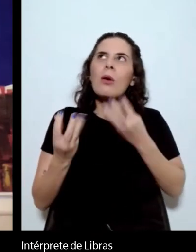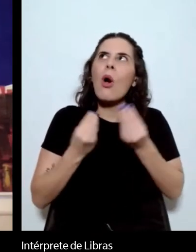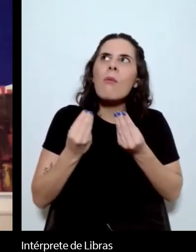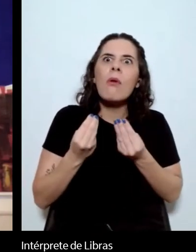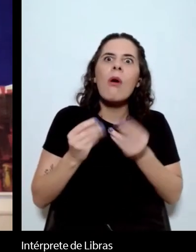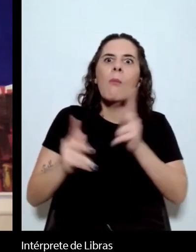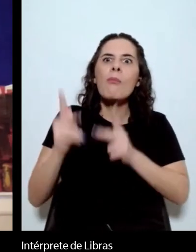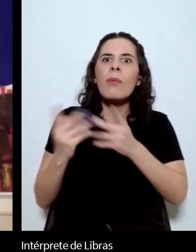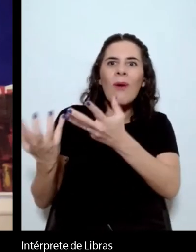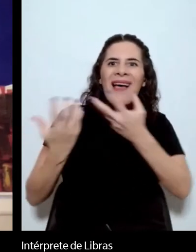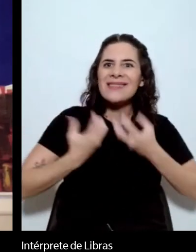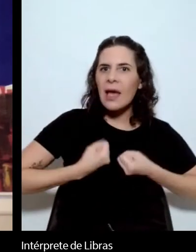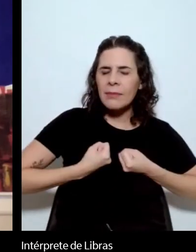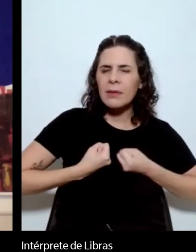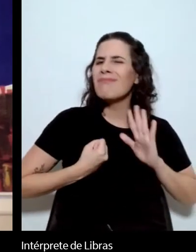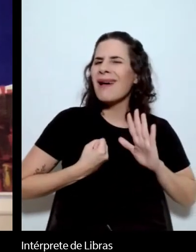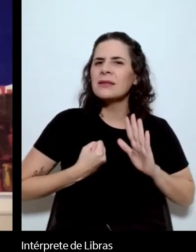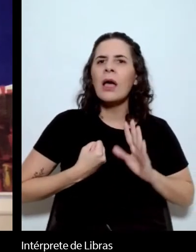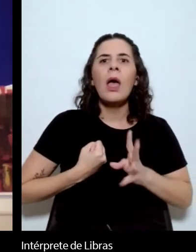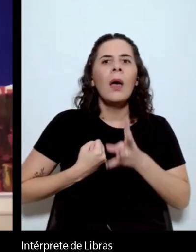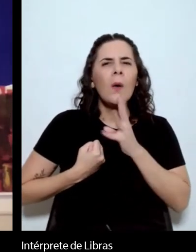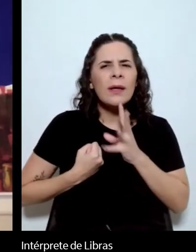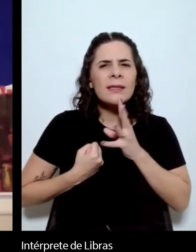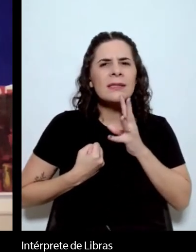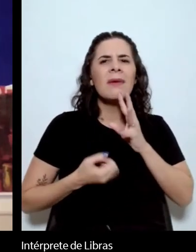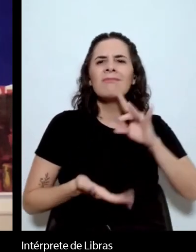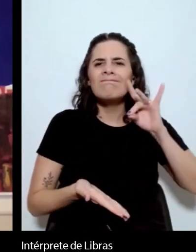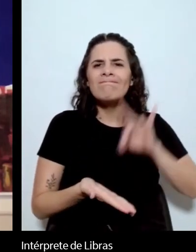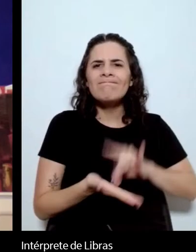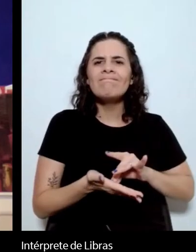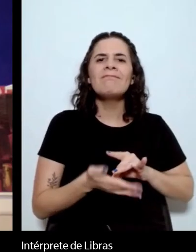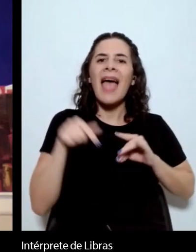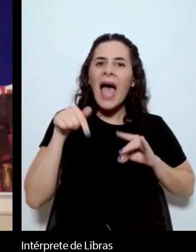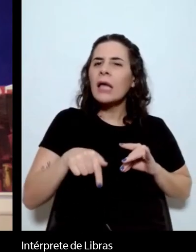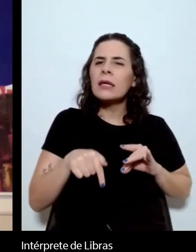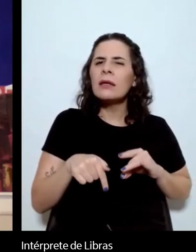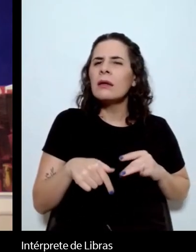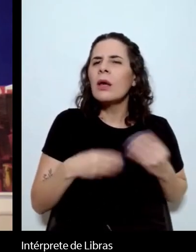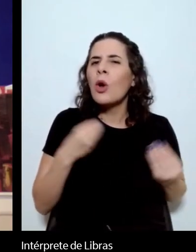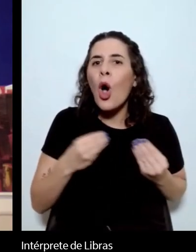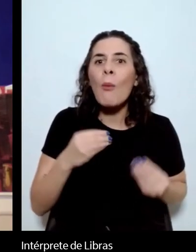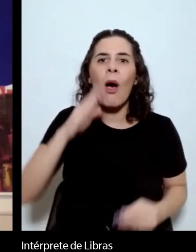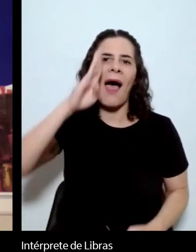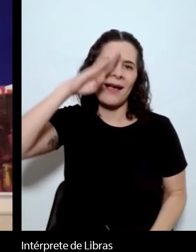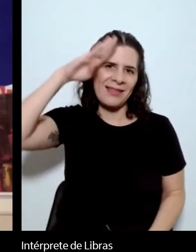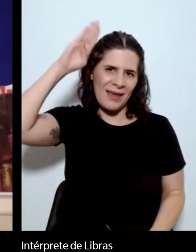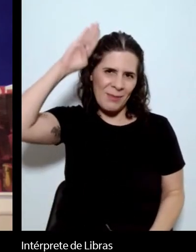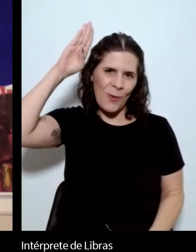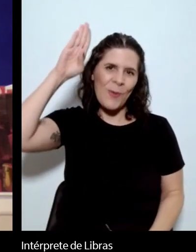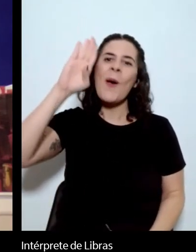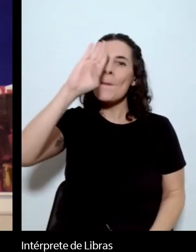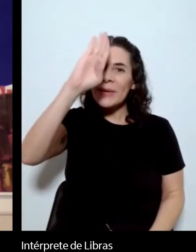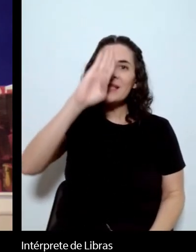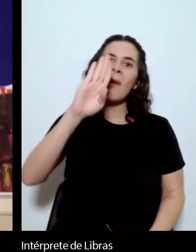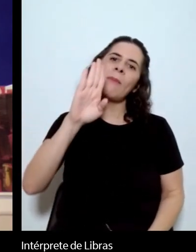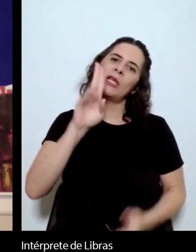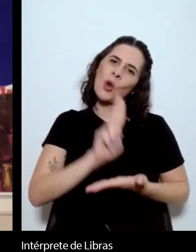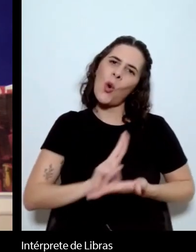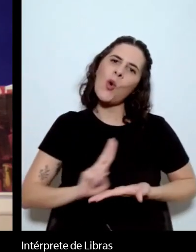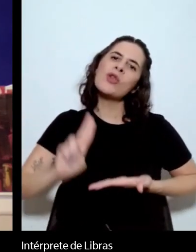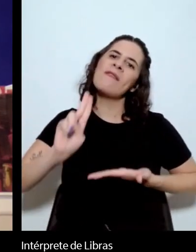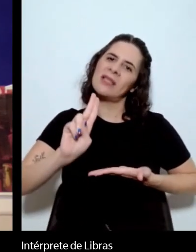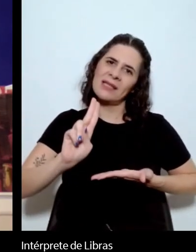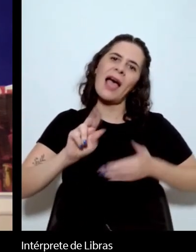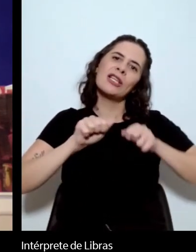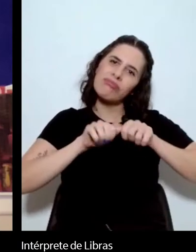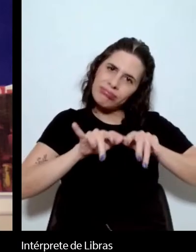do conhecimento de Machado de Assis se tem passado aqui através das academias das universidades. É um conhecimento basicamente